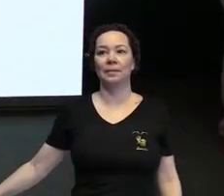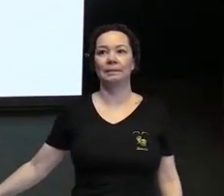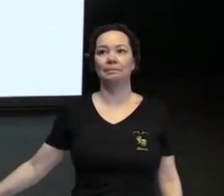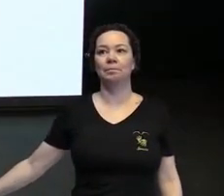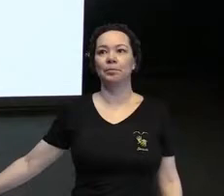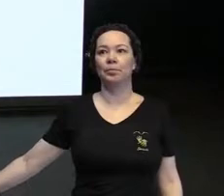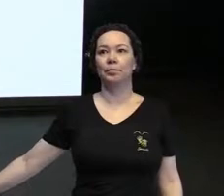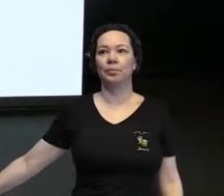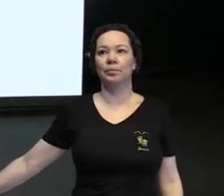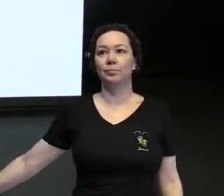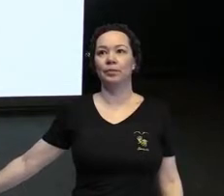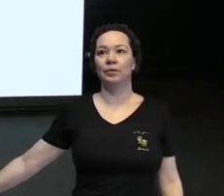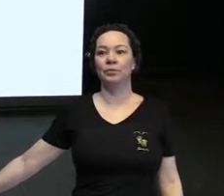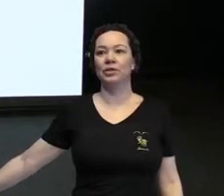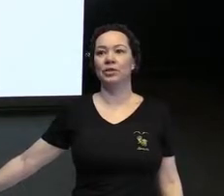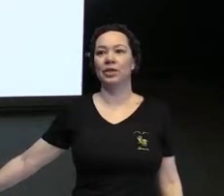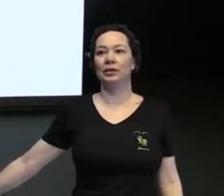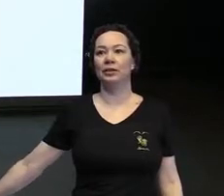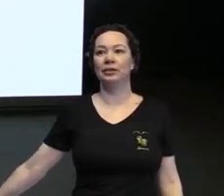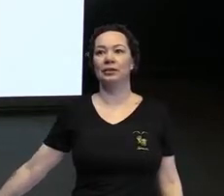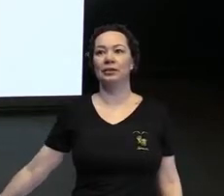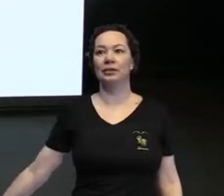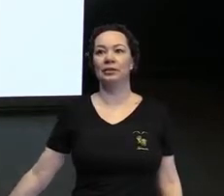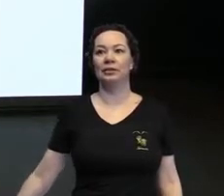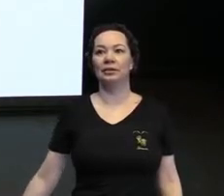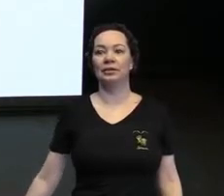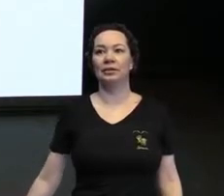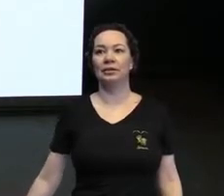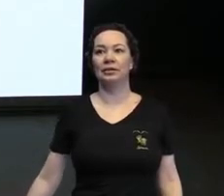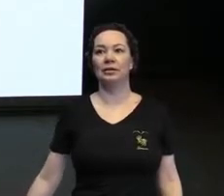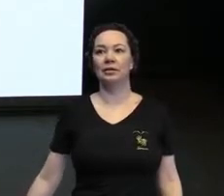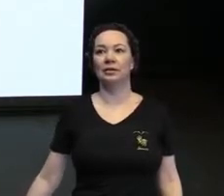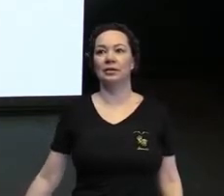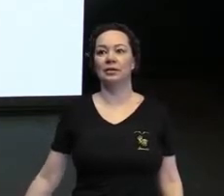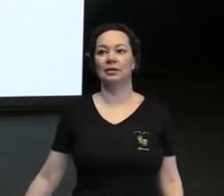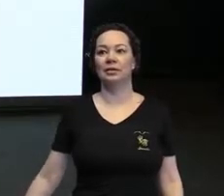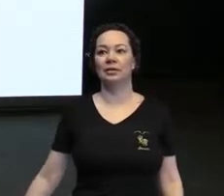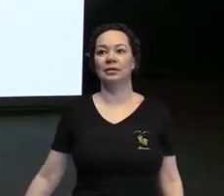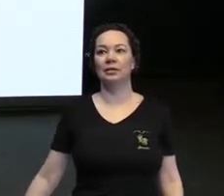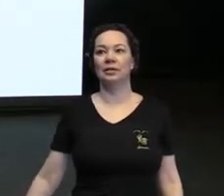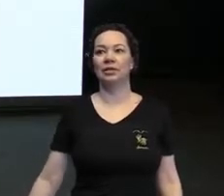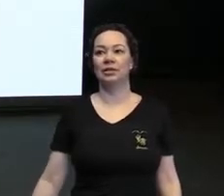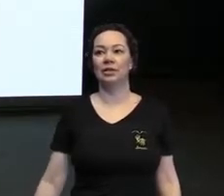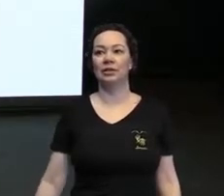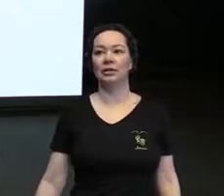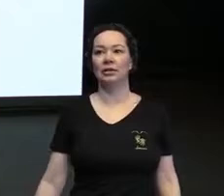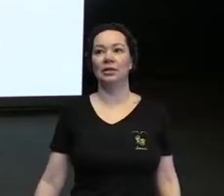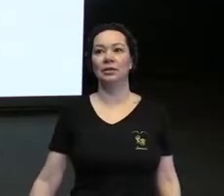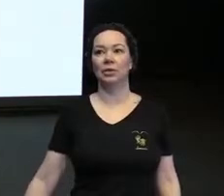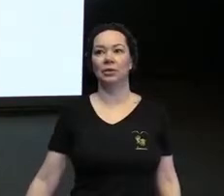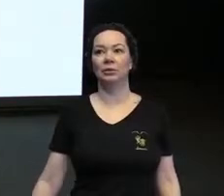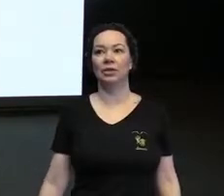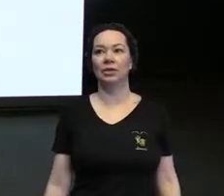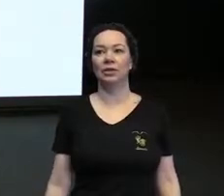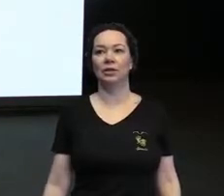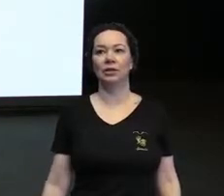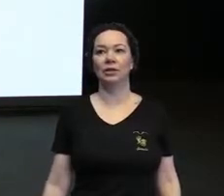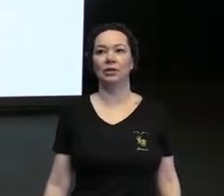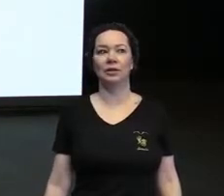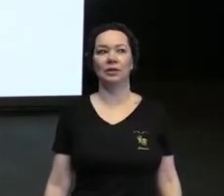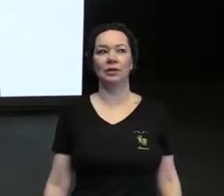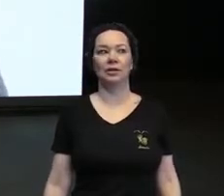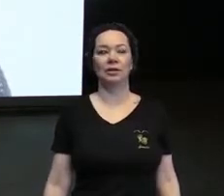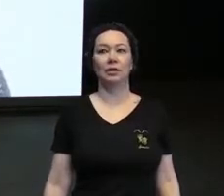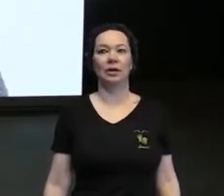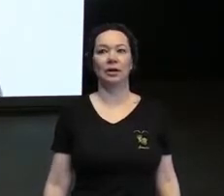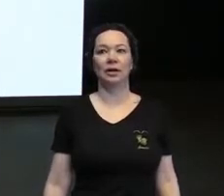Olá, meu nome é Carolina Fugivira, eu sou a organizadora e uma das autoras do livro Mude Seu Falar, que é